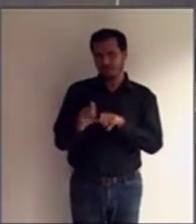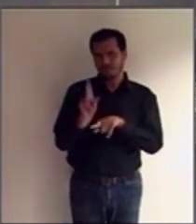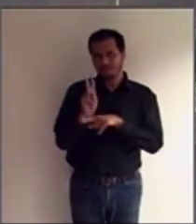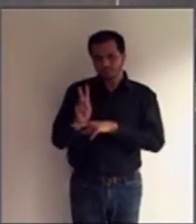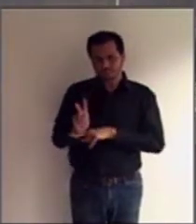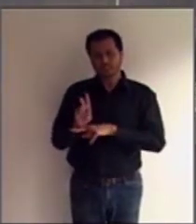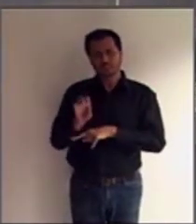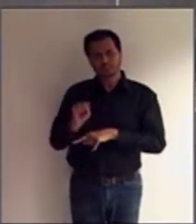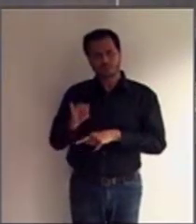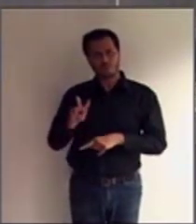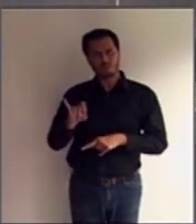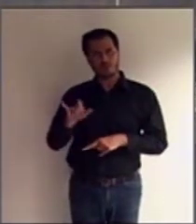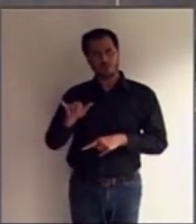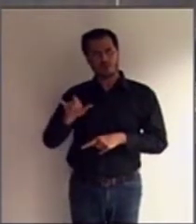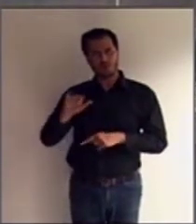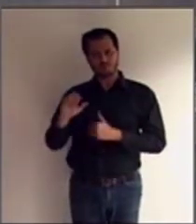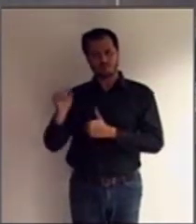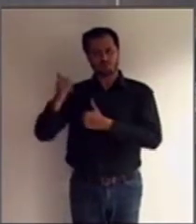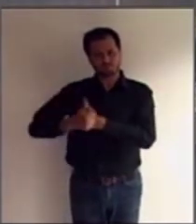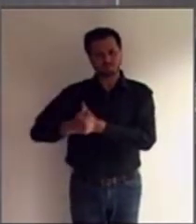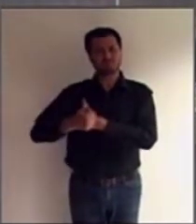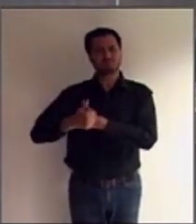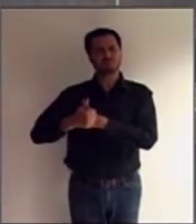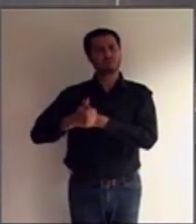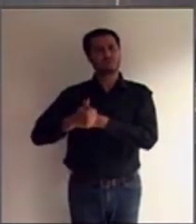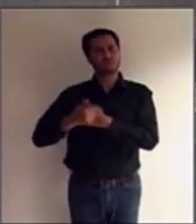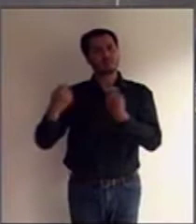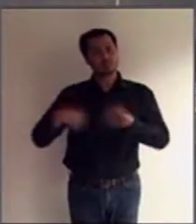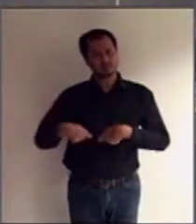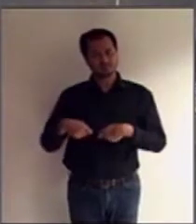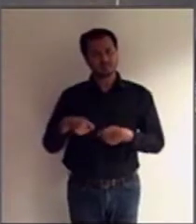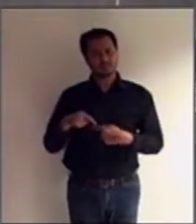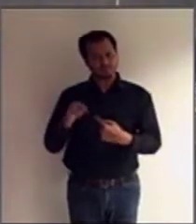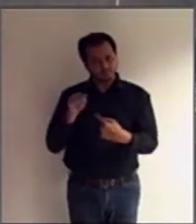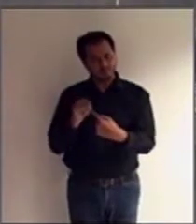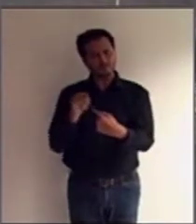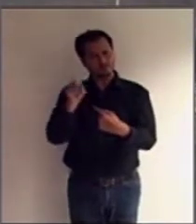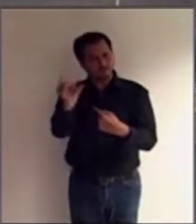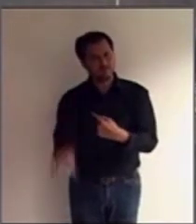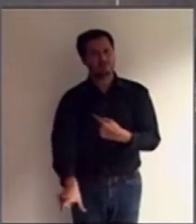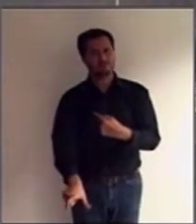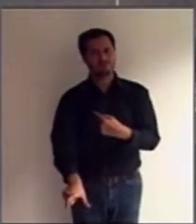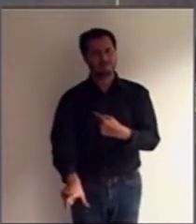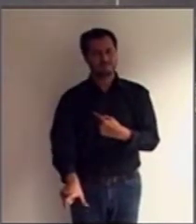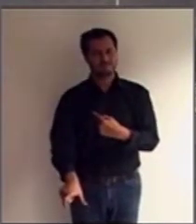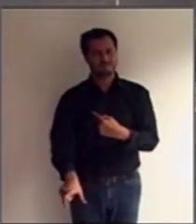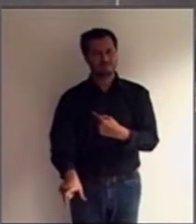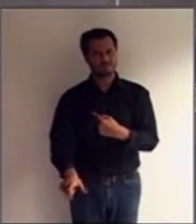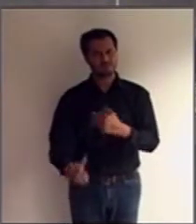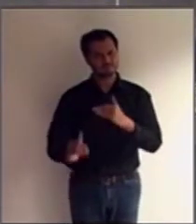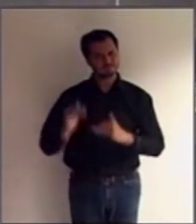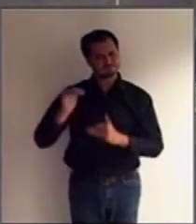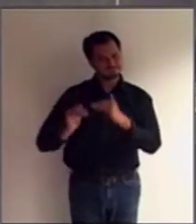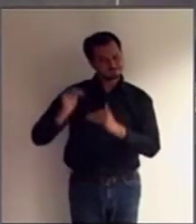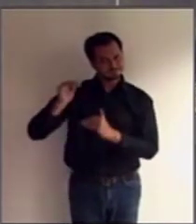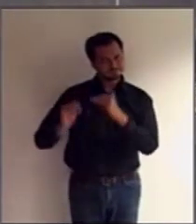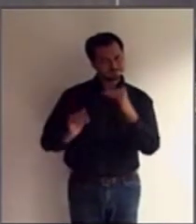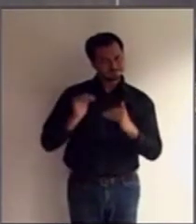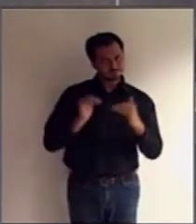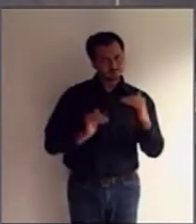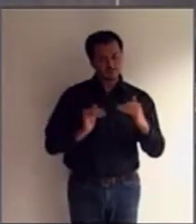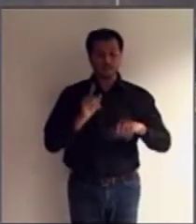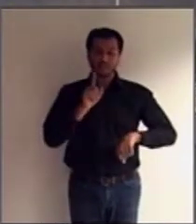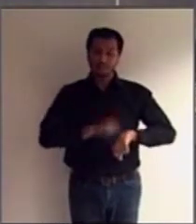devem ser proporcionais e apropriadas às circunstâncias da pessoa, com duração de tempo,